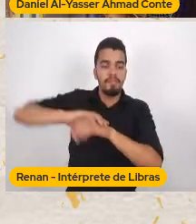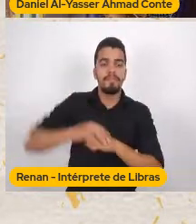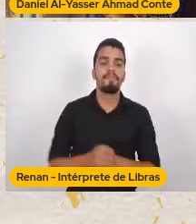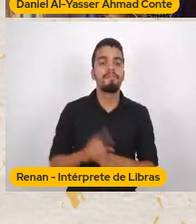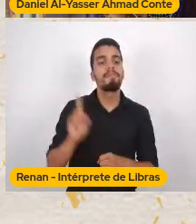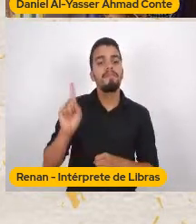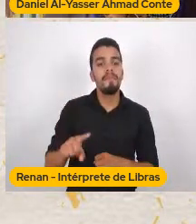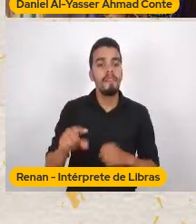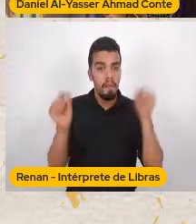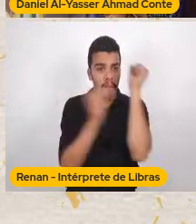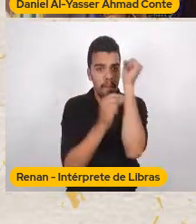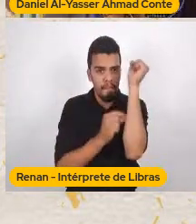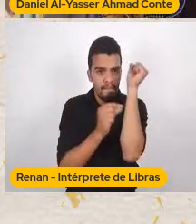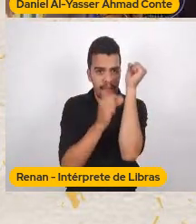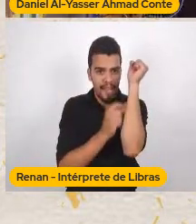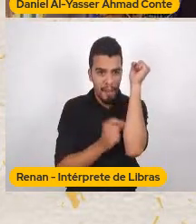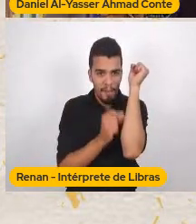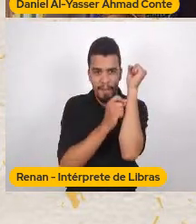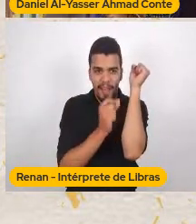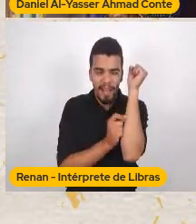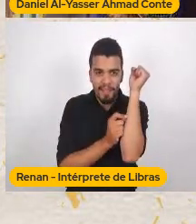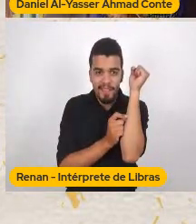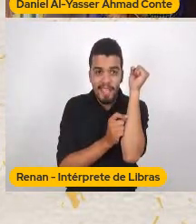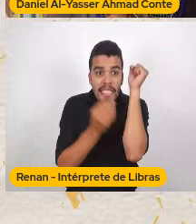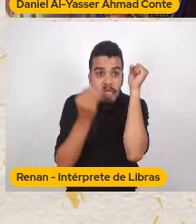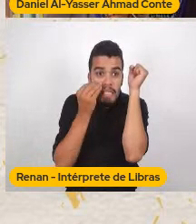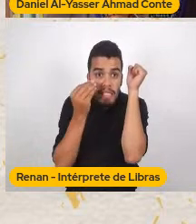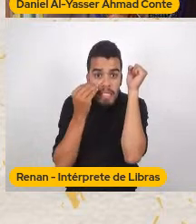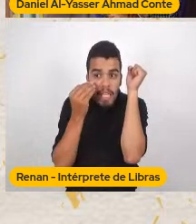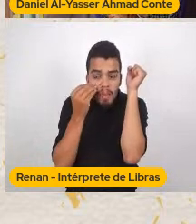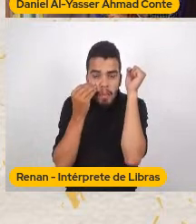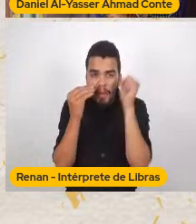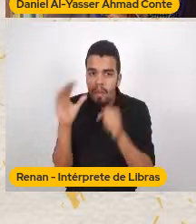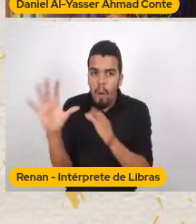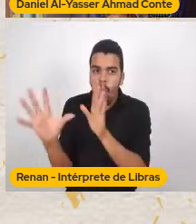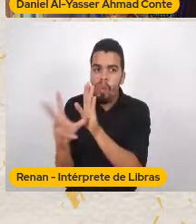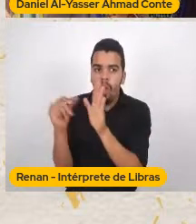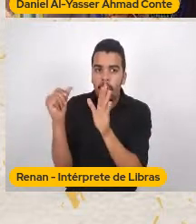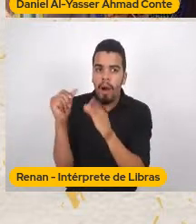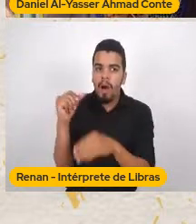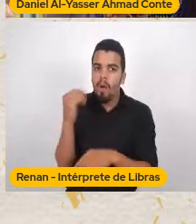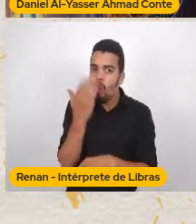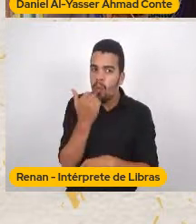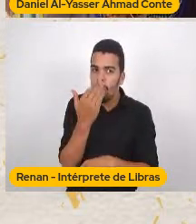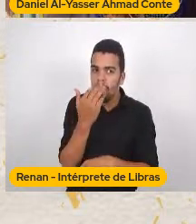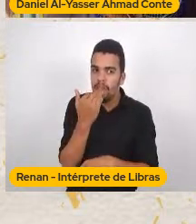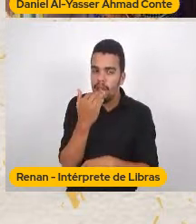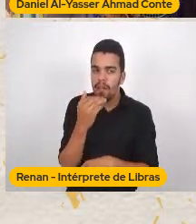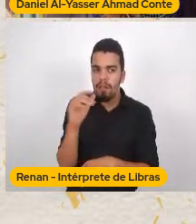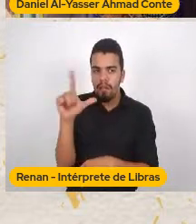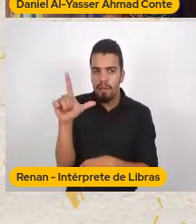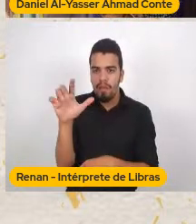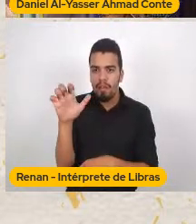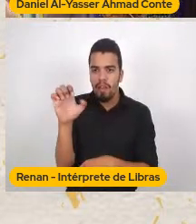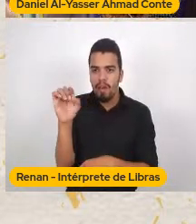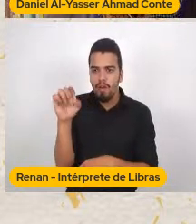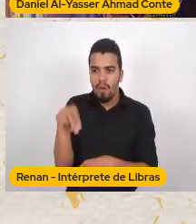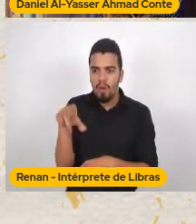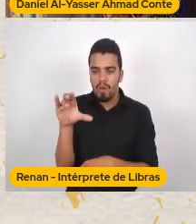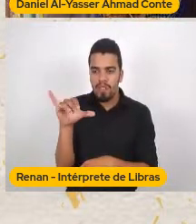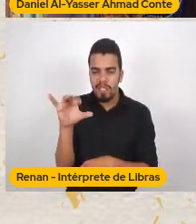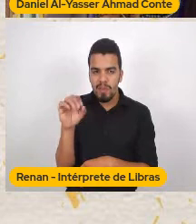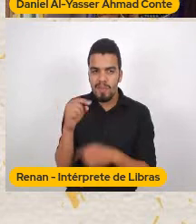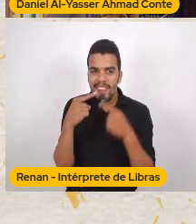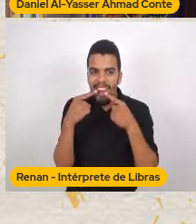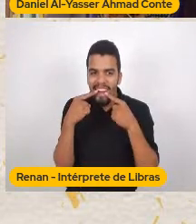sempre acabar E roubar a comida Do Leôncio O Leôncio Dá tiro No pica-pau O pica-pau Martela a cabeça Do Leôncio Toca